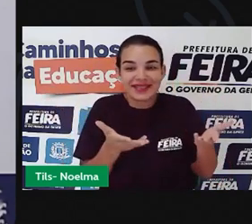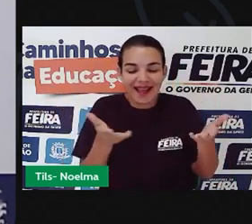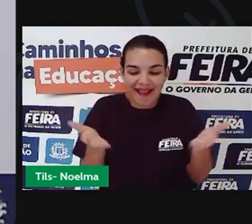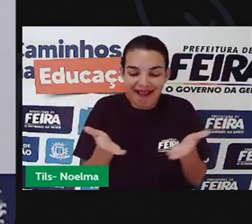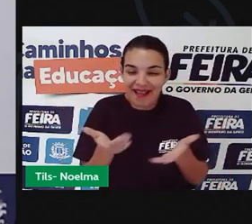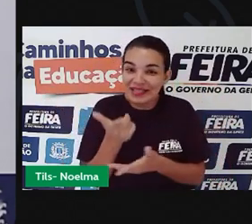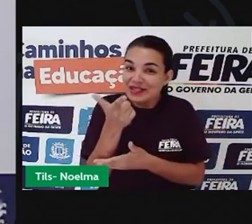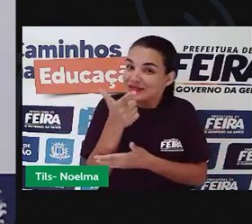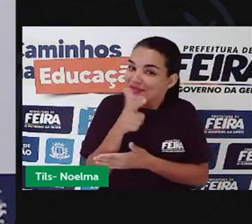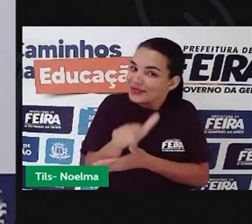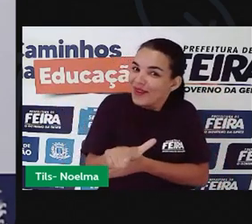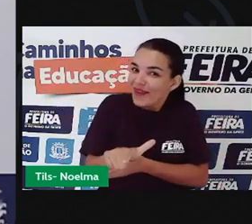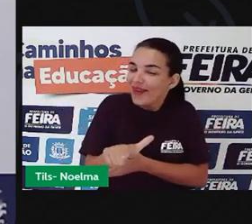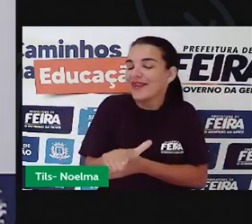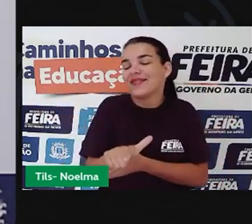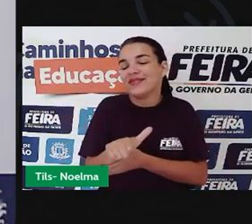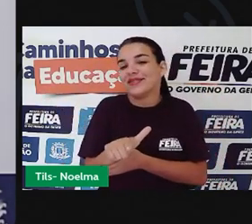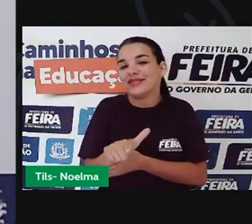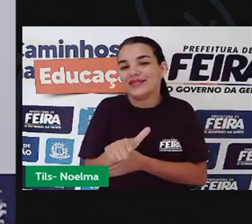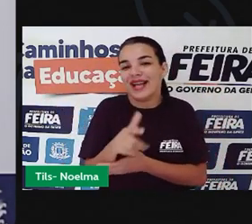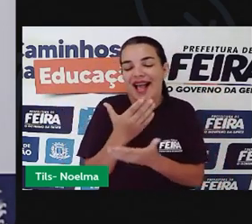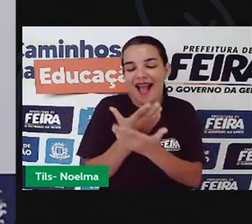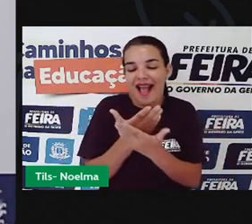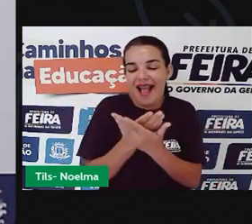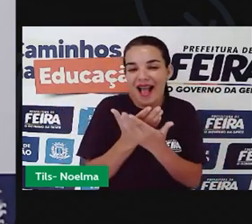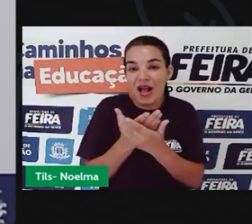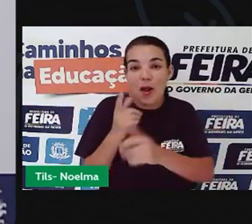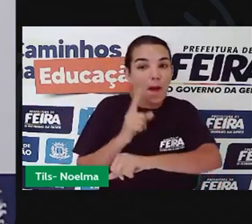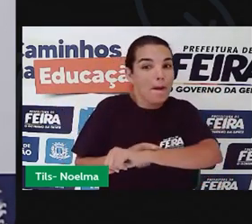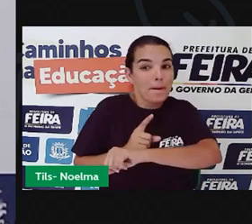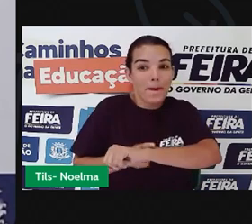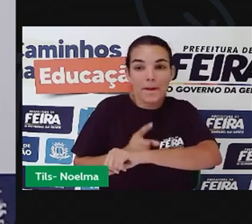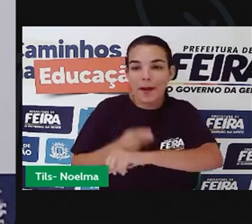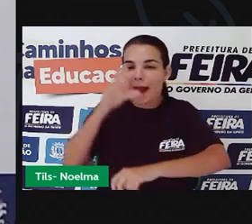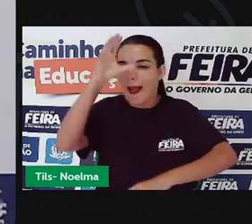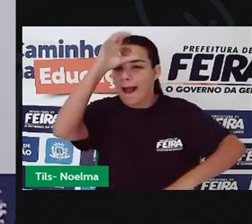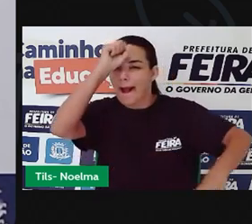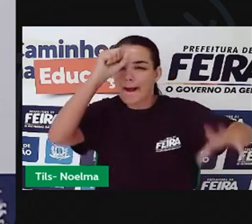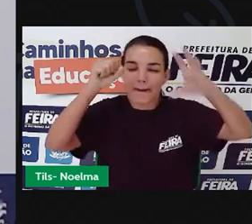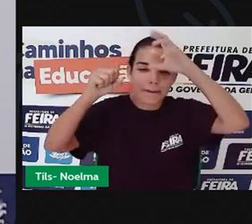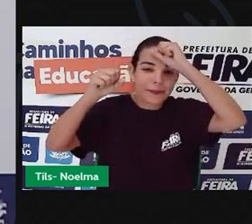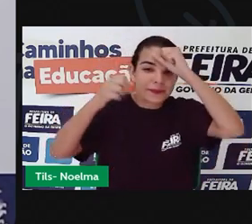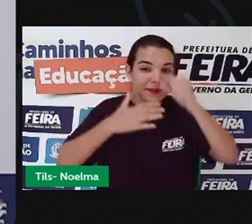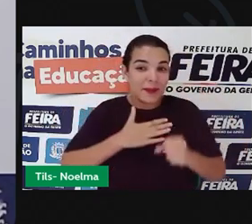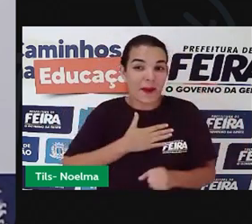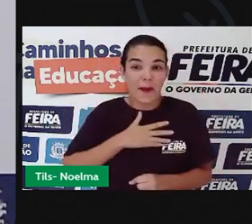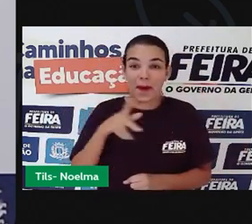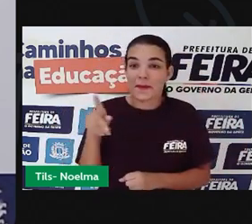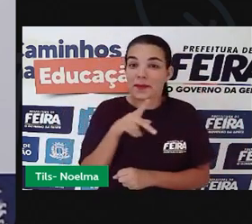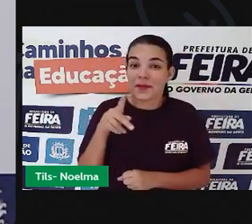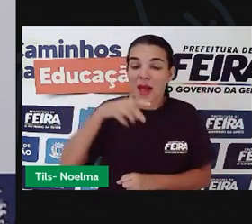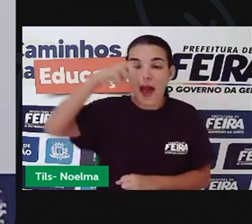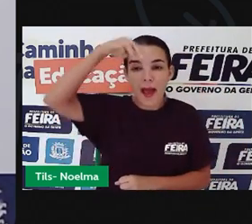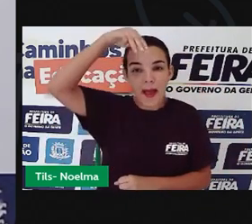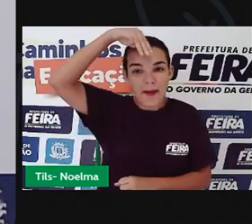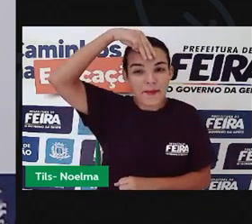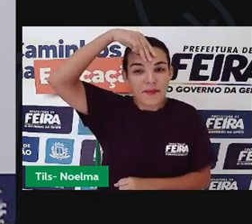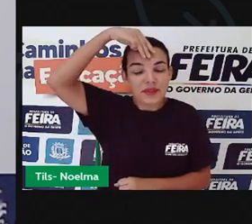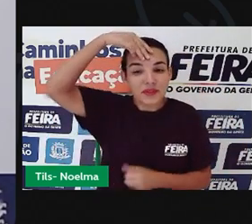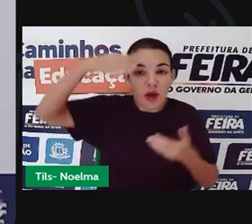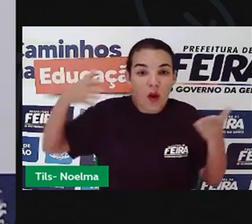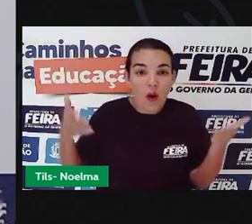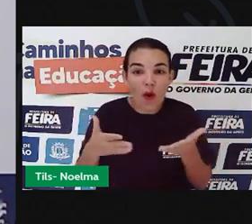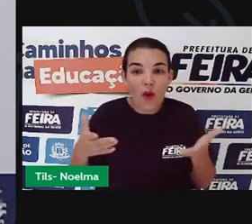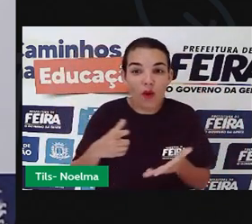mais uma vez no nosso canal, para um momento de muito apresado. Eu sou a professora Mish e hoje nós teremos